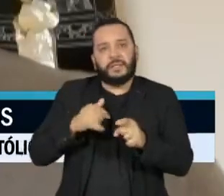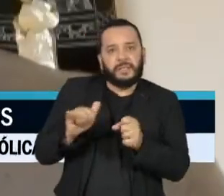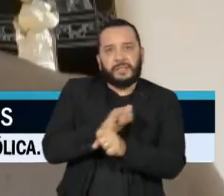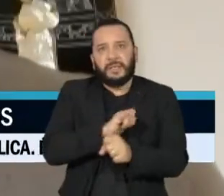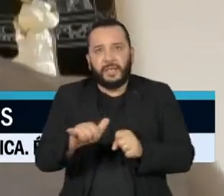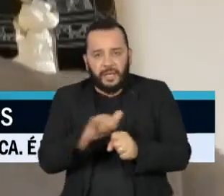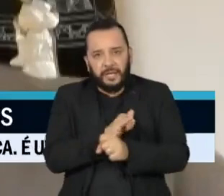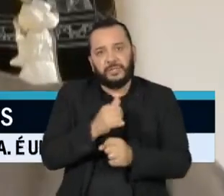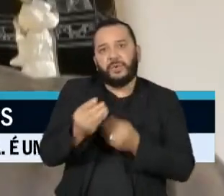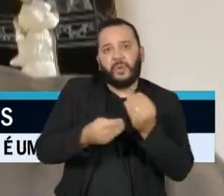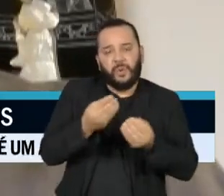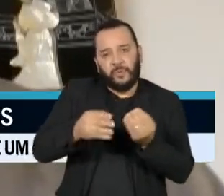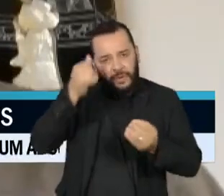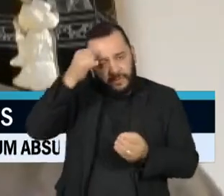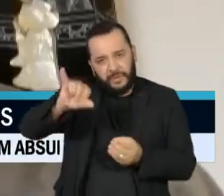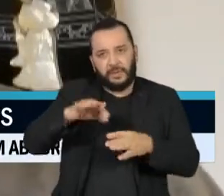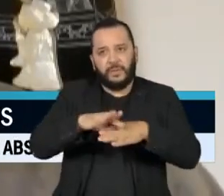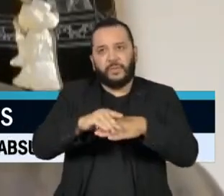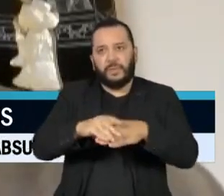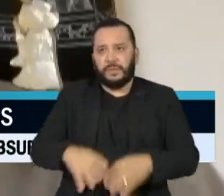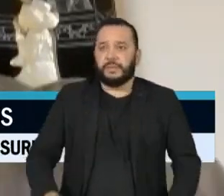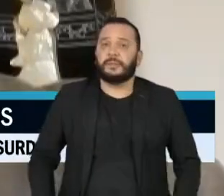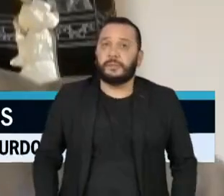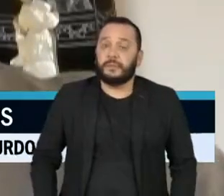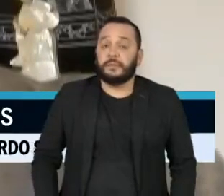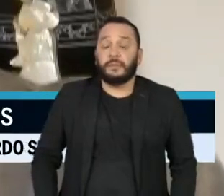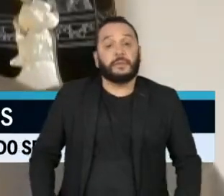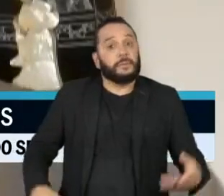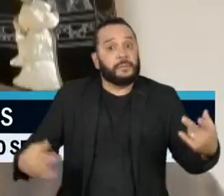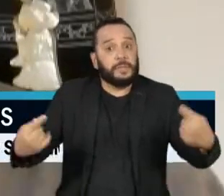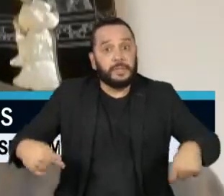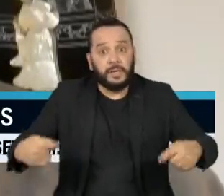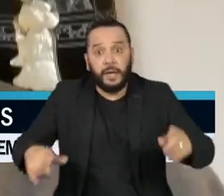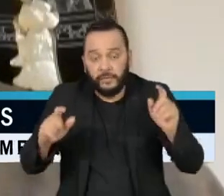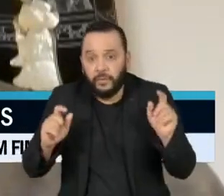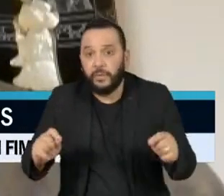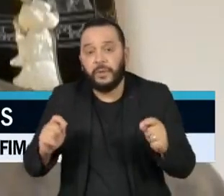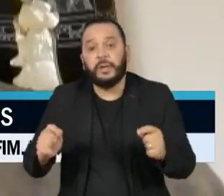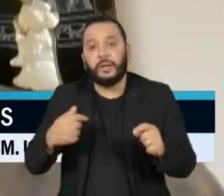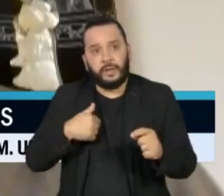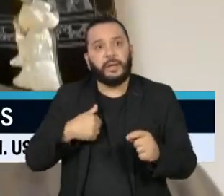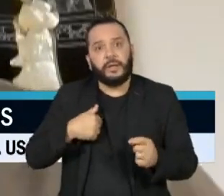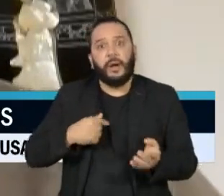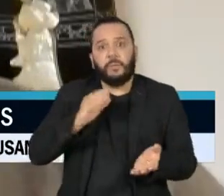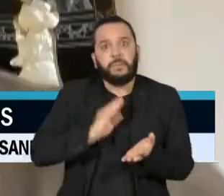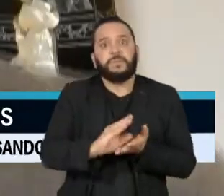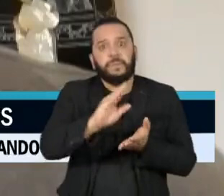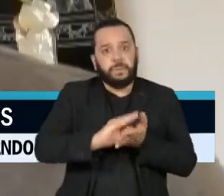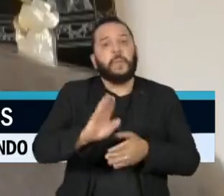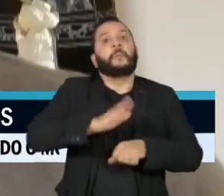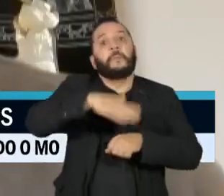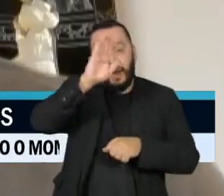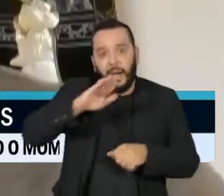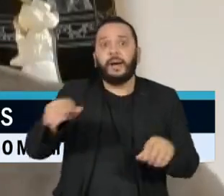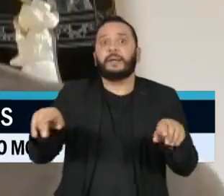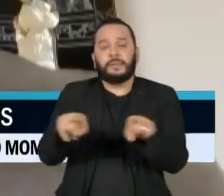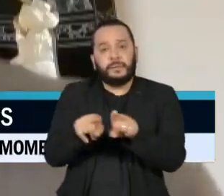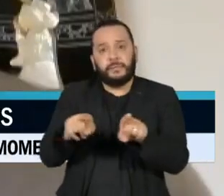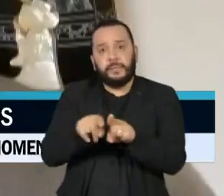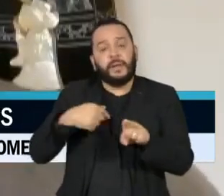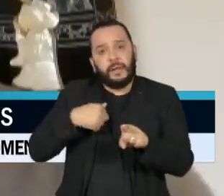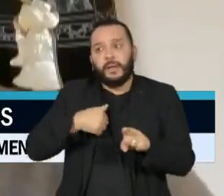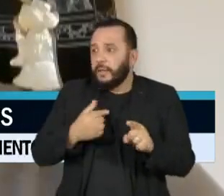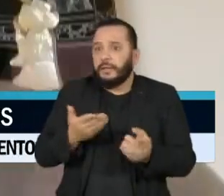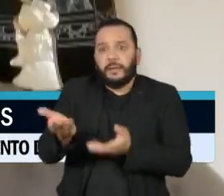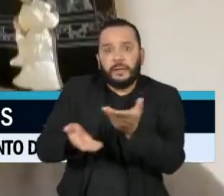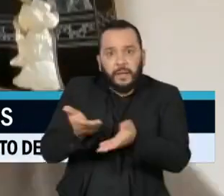estar discutindo o aumento no número de pessoas que possam acessar a tecnologia de prevenção, que possam melhorar o tratamento, não.